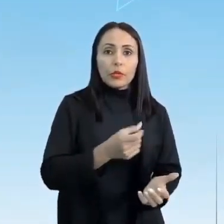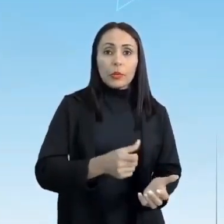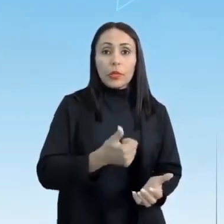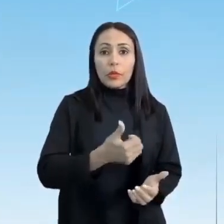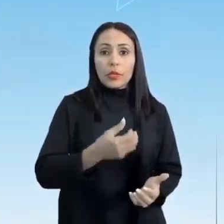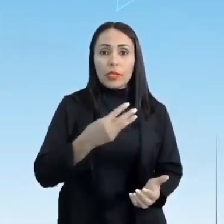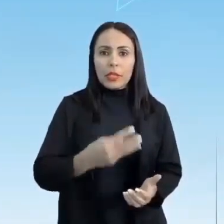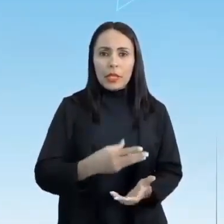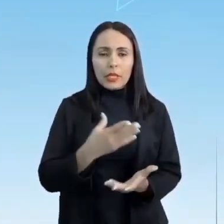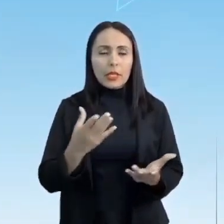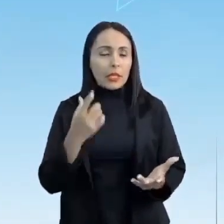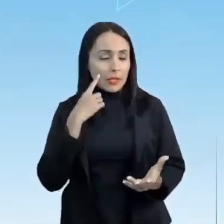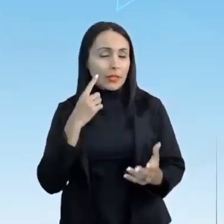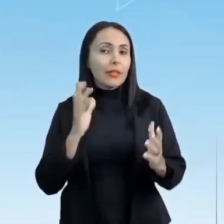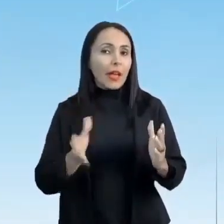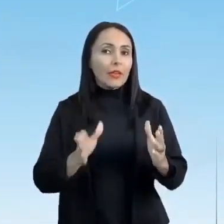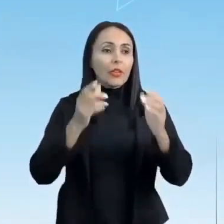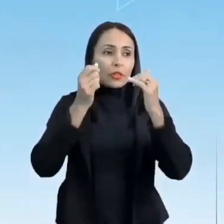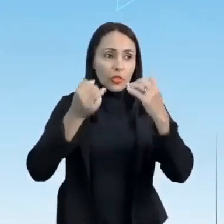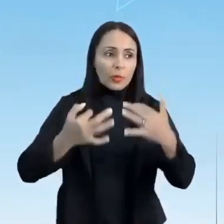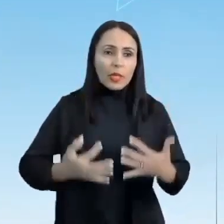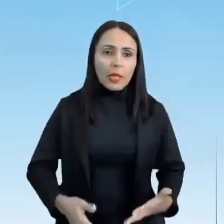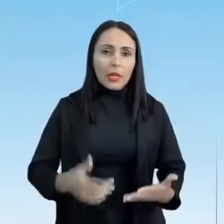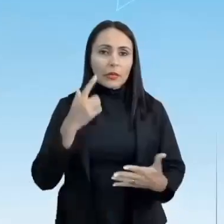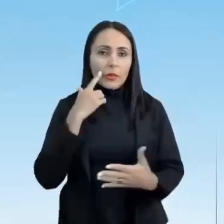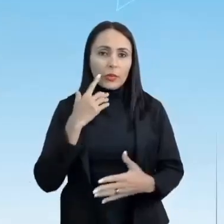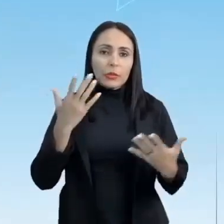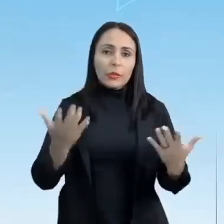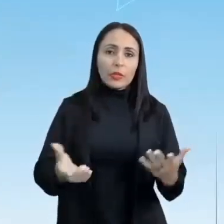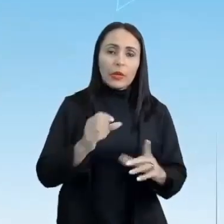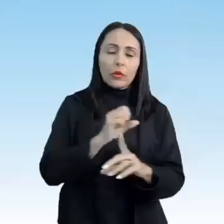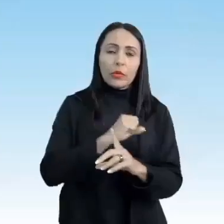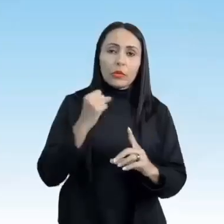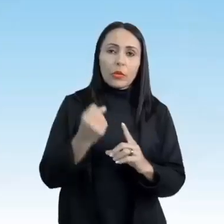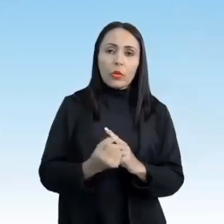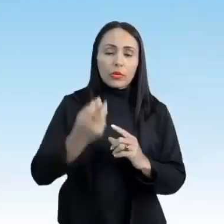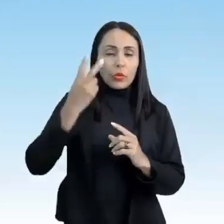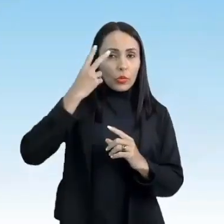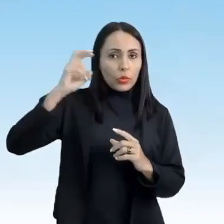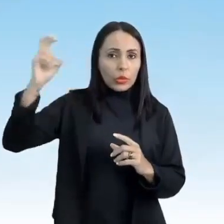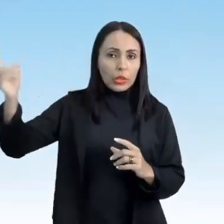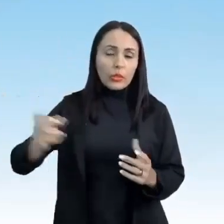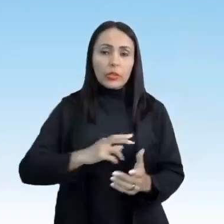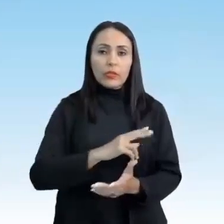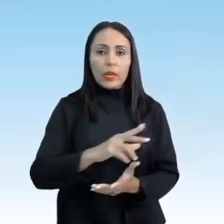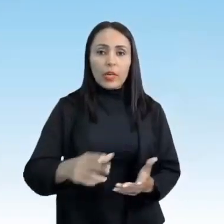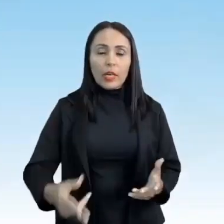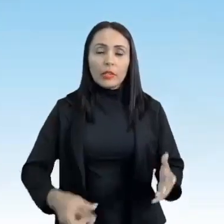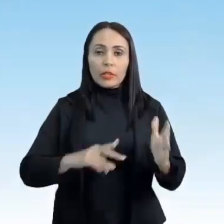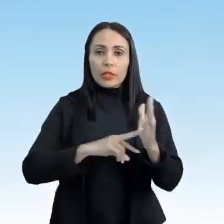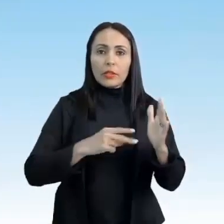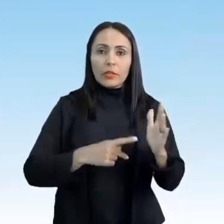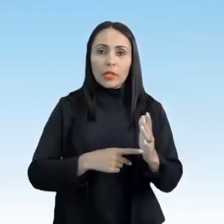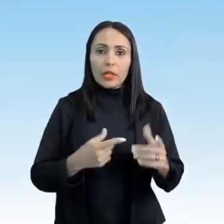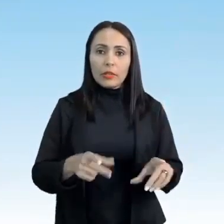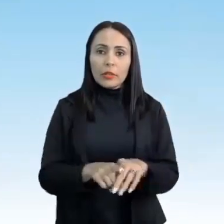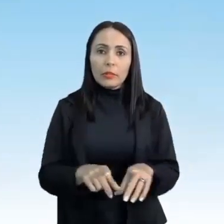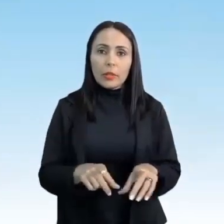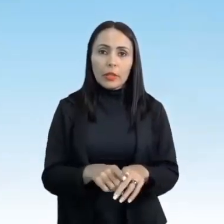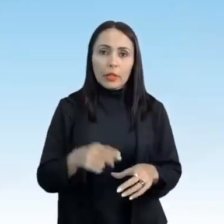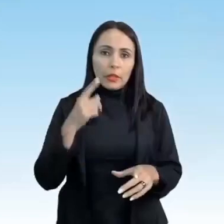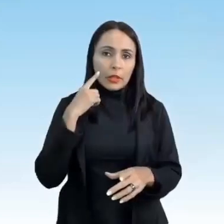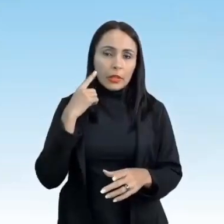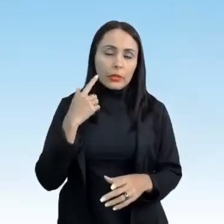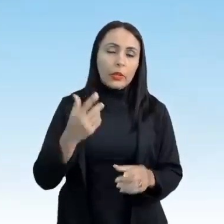dizendo tudo isso aí. O esporte hoje é uma manifestação sociocultural de múltiplos significados, sendo um deles o